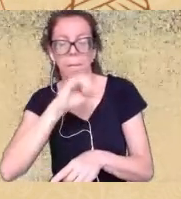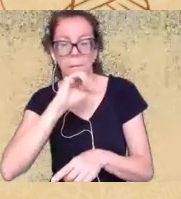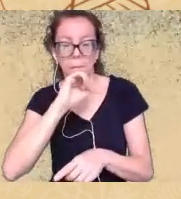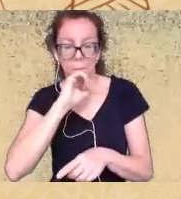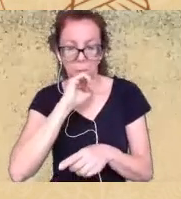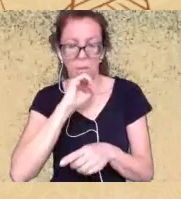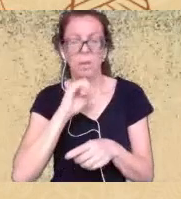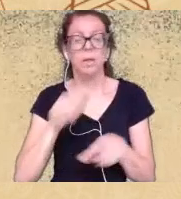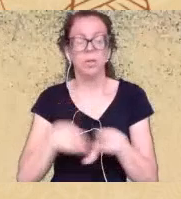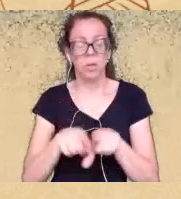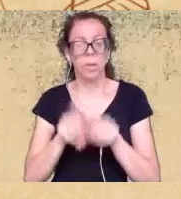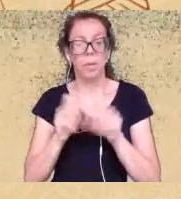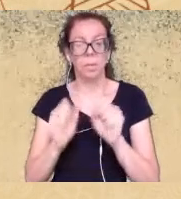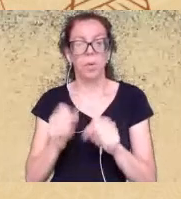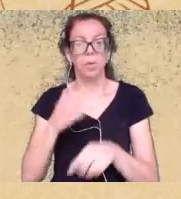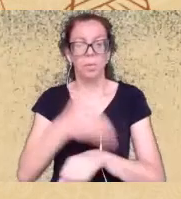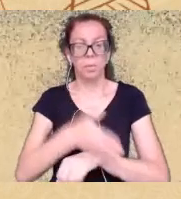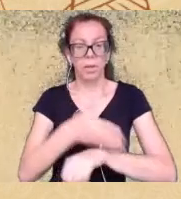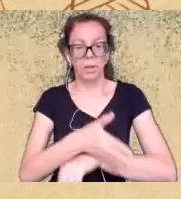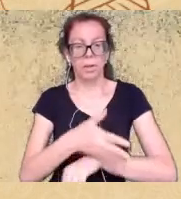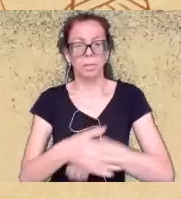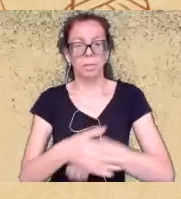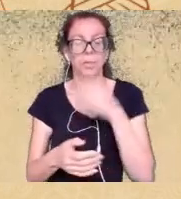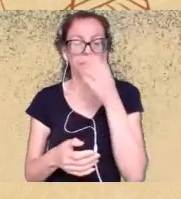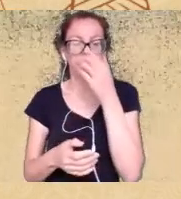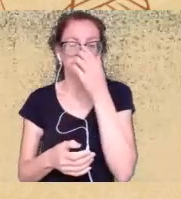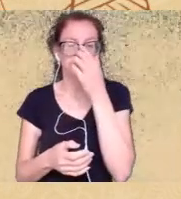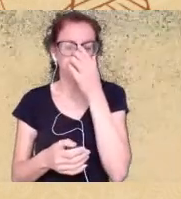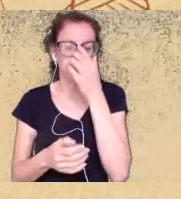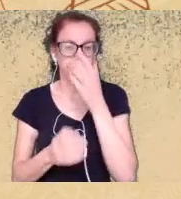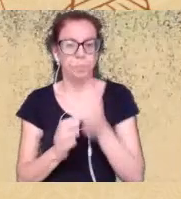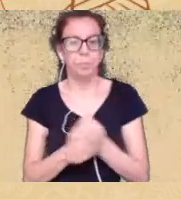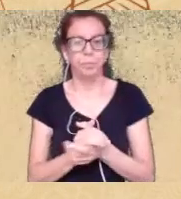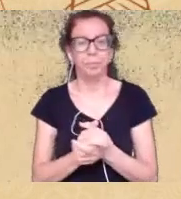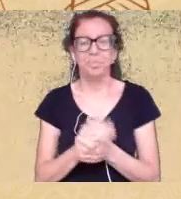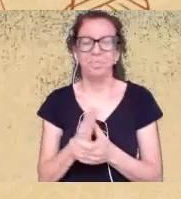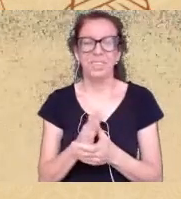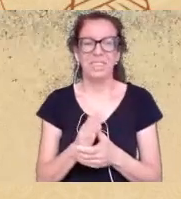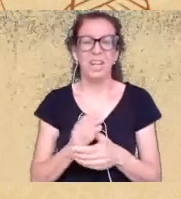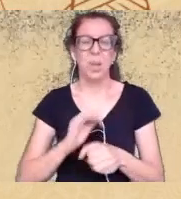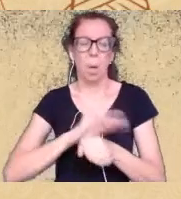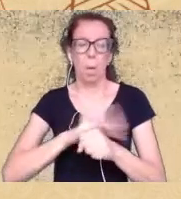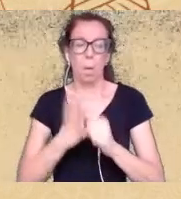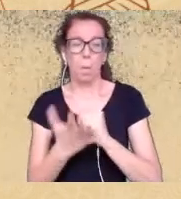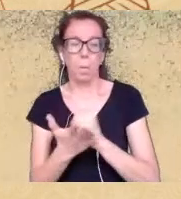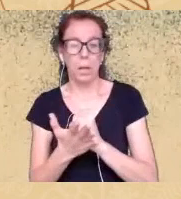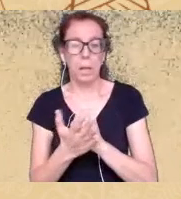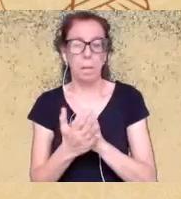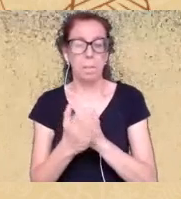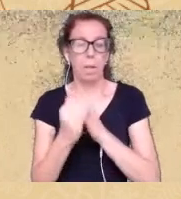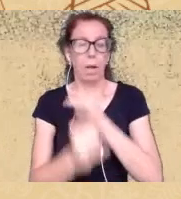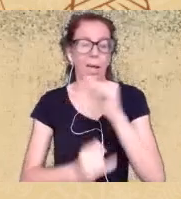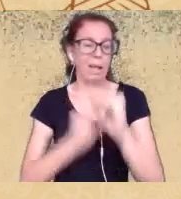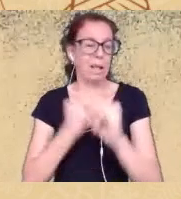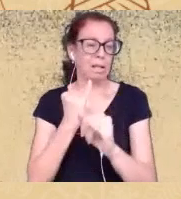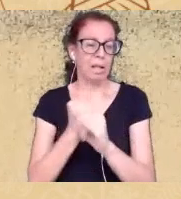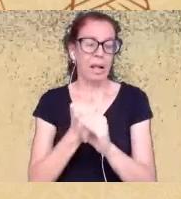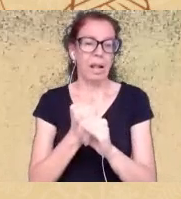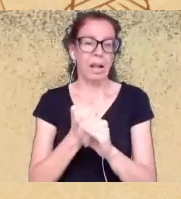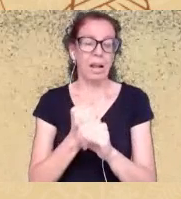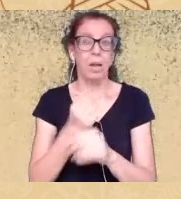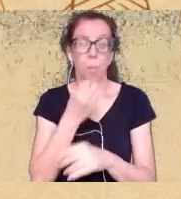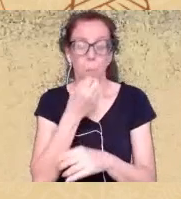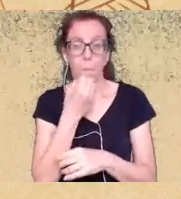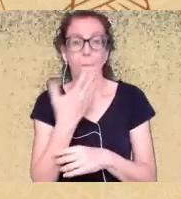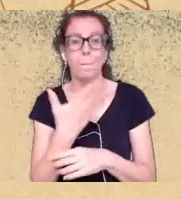pandemia que a gente tem feito as coisas pela internet é ótimo eu graças a Deus tenho essa voz potente que Deus me deu